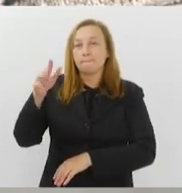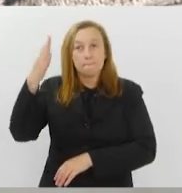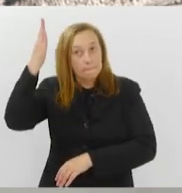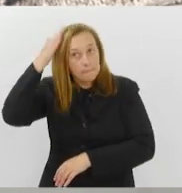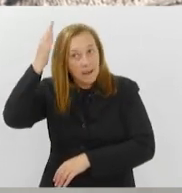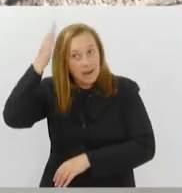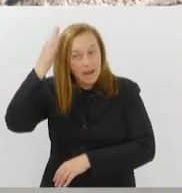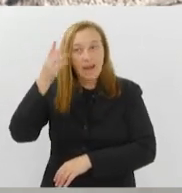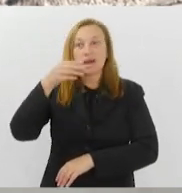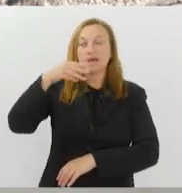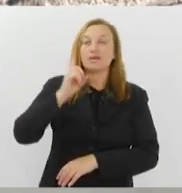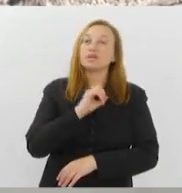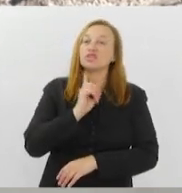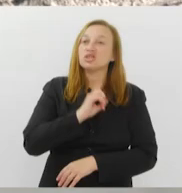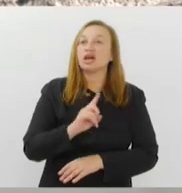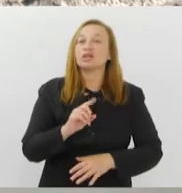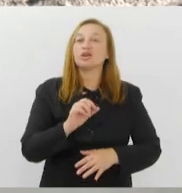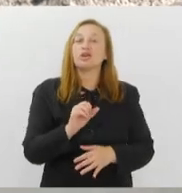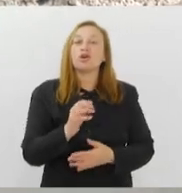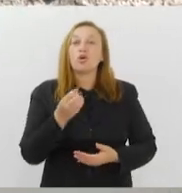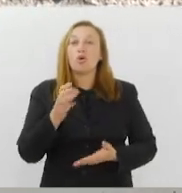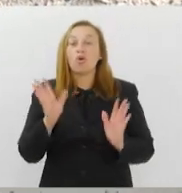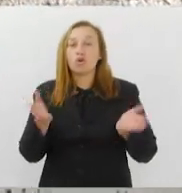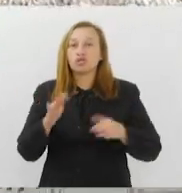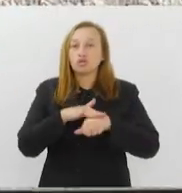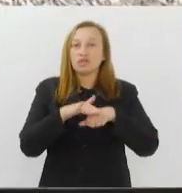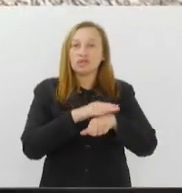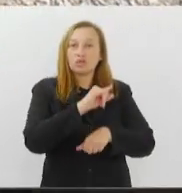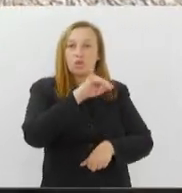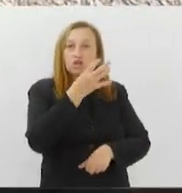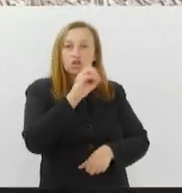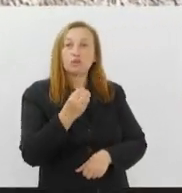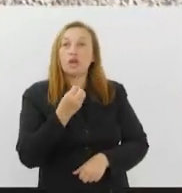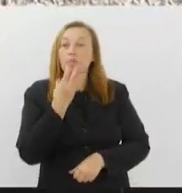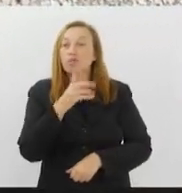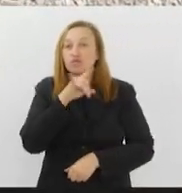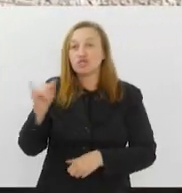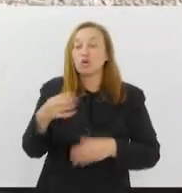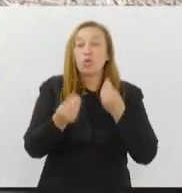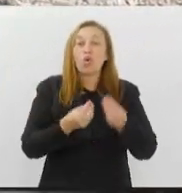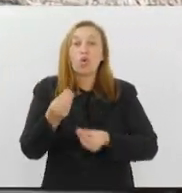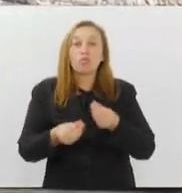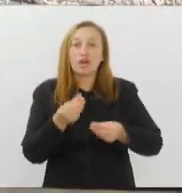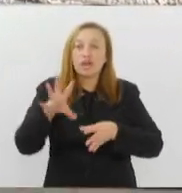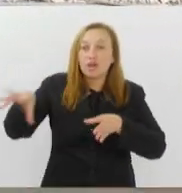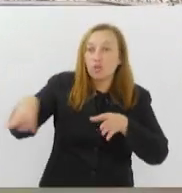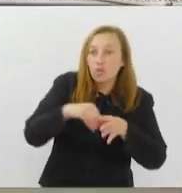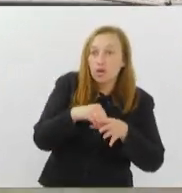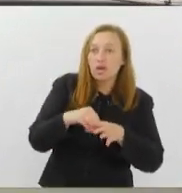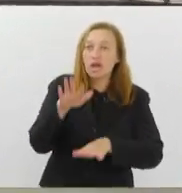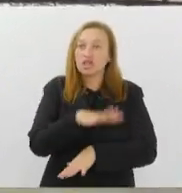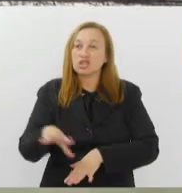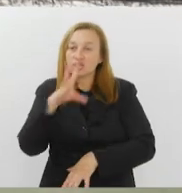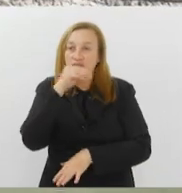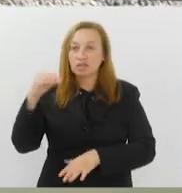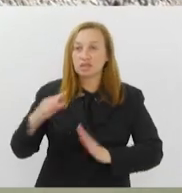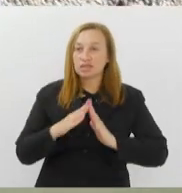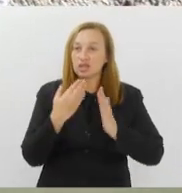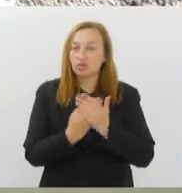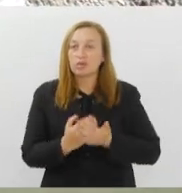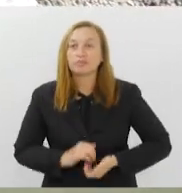Territórios em Rede, a Júlia Ventura. Júlia, bom dia! Como é realizado esse trabalho de reinserir as crianças e adolescentes na escola?